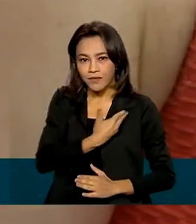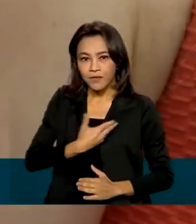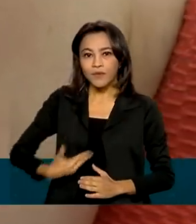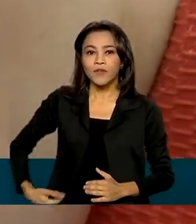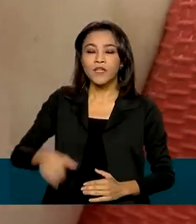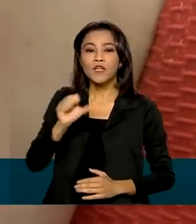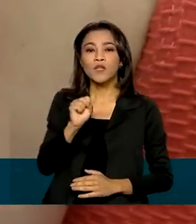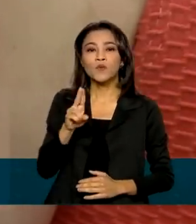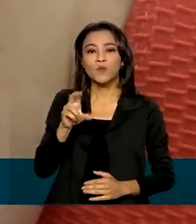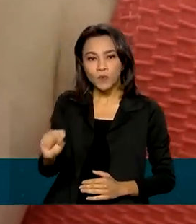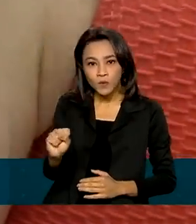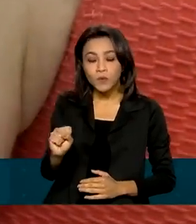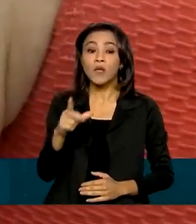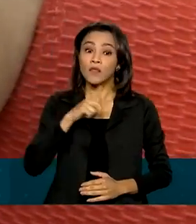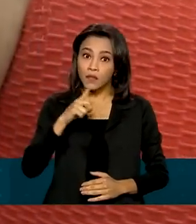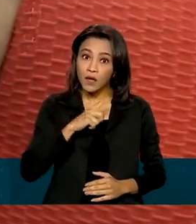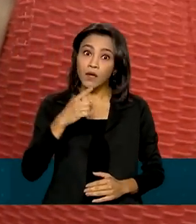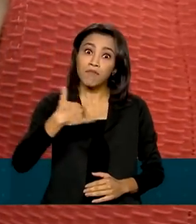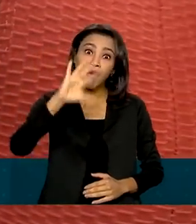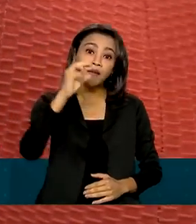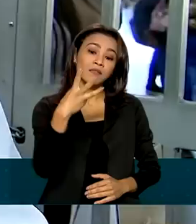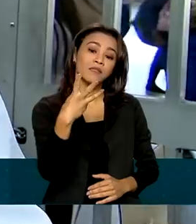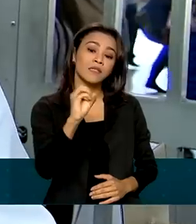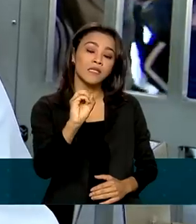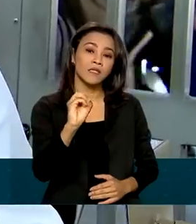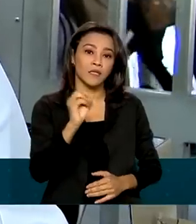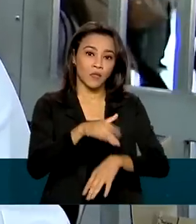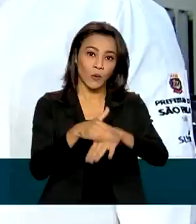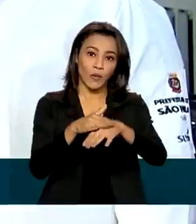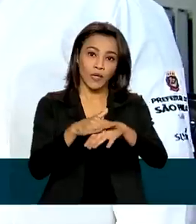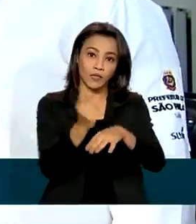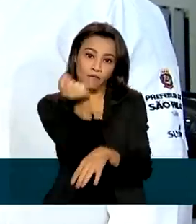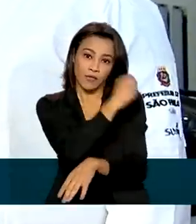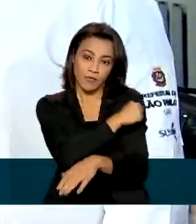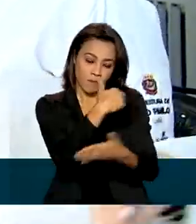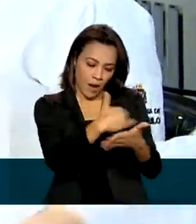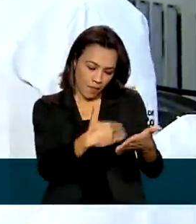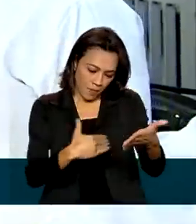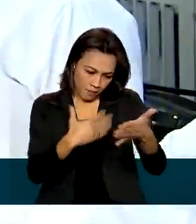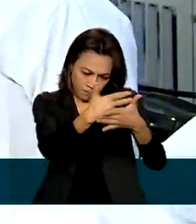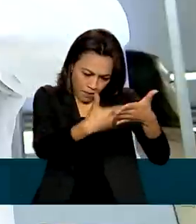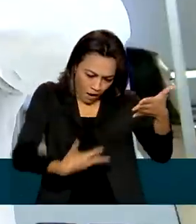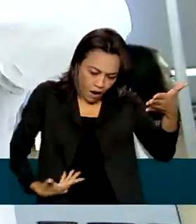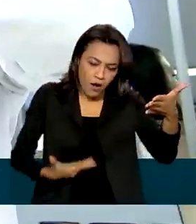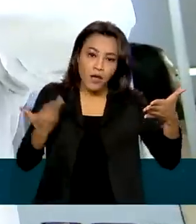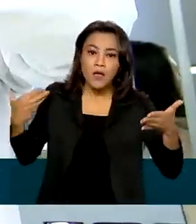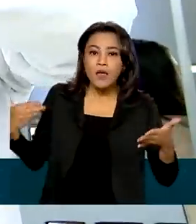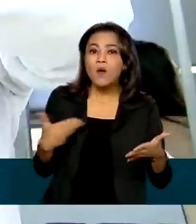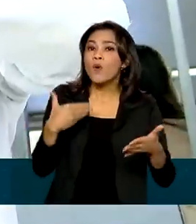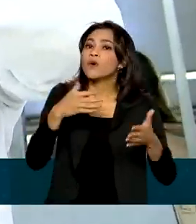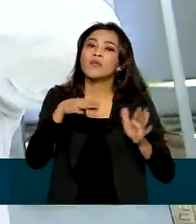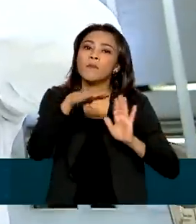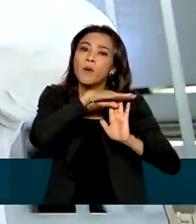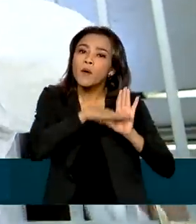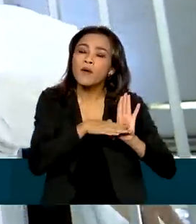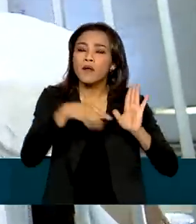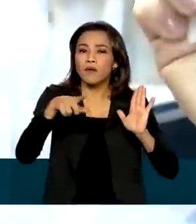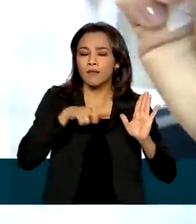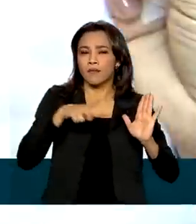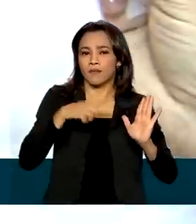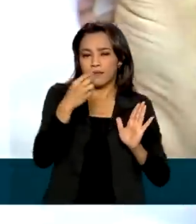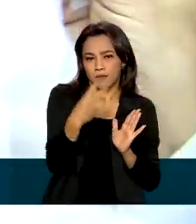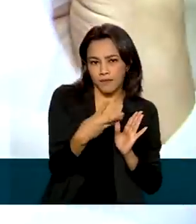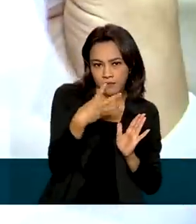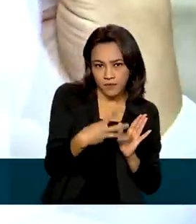Há imunizantes para mais de 30 doenças. O Programa Nacional de Imunizações disponibiliza cerca de